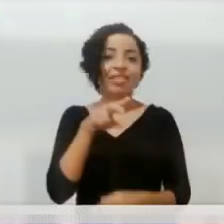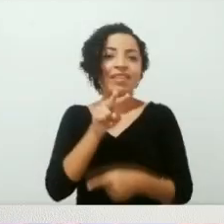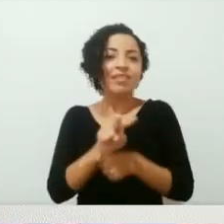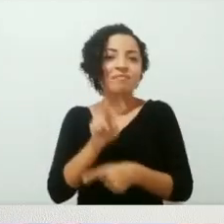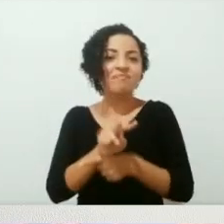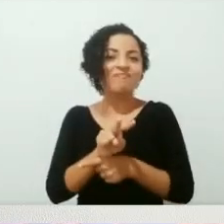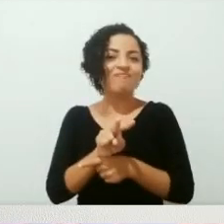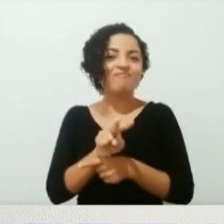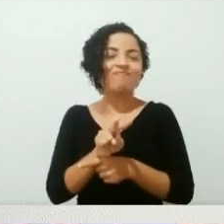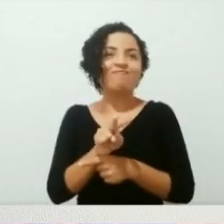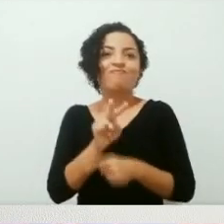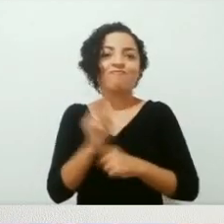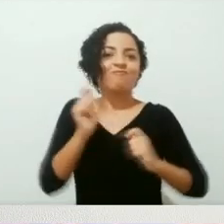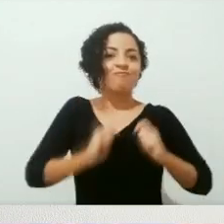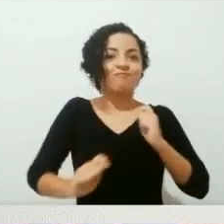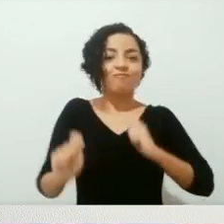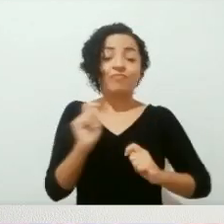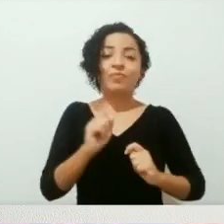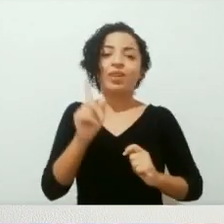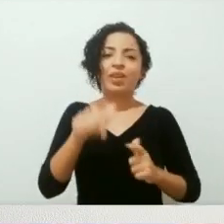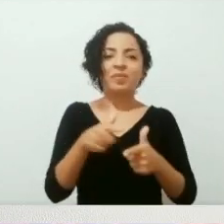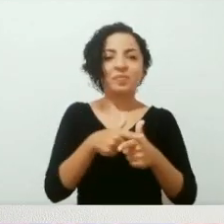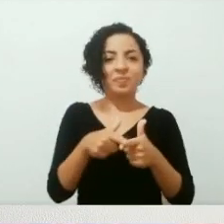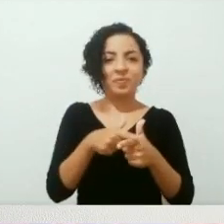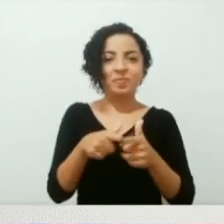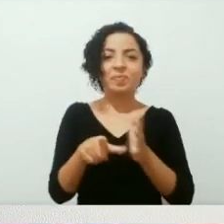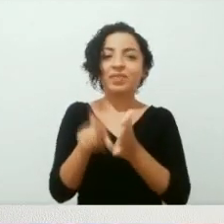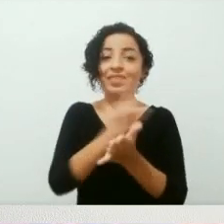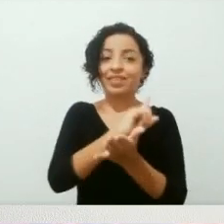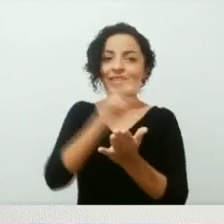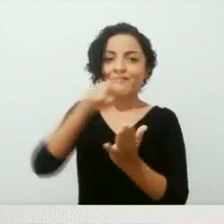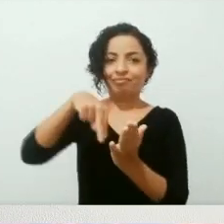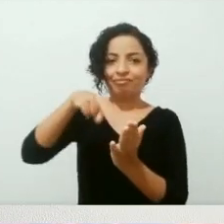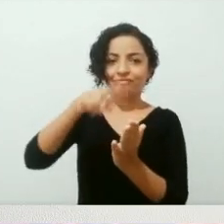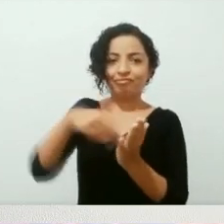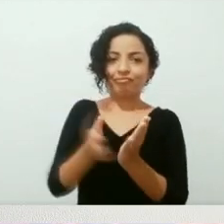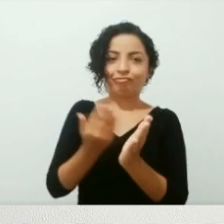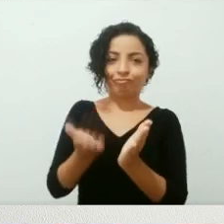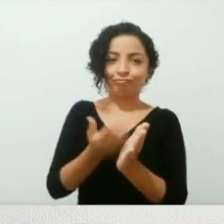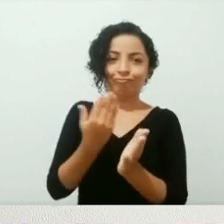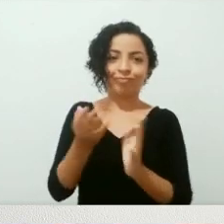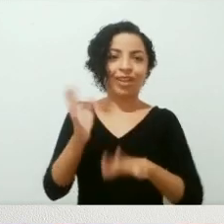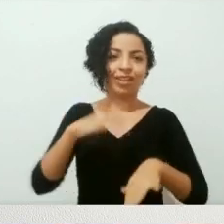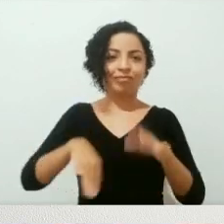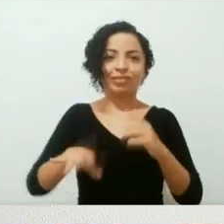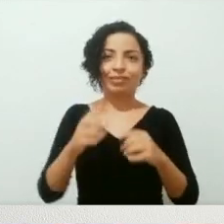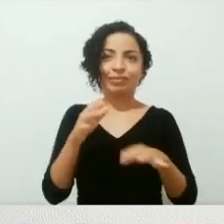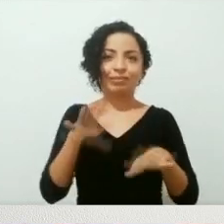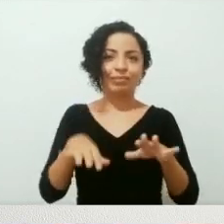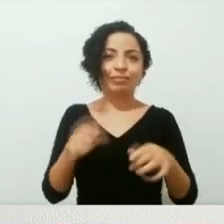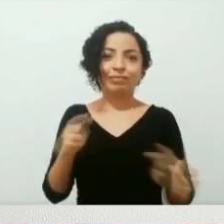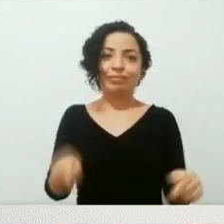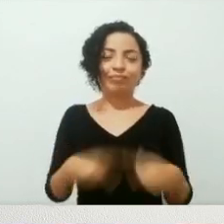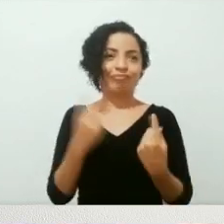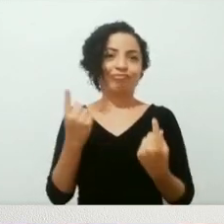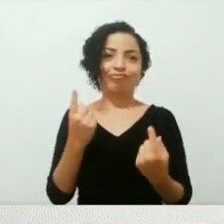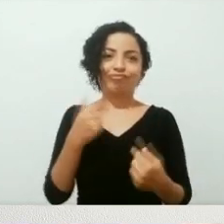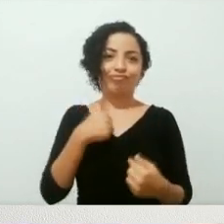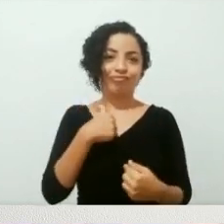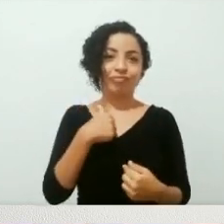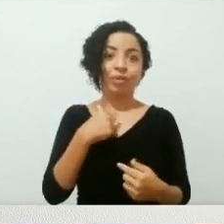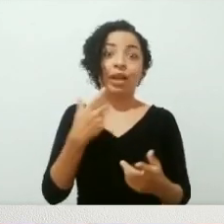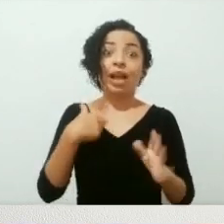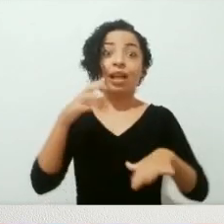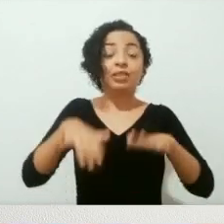Ter expectativas altas é sempre um problema antes de ler um livro. Às vezes não funciona comigo. Tô muito